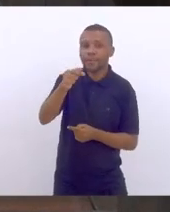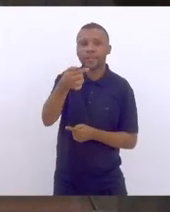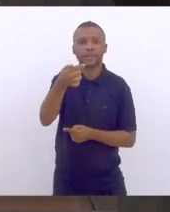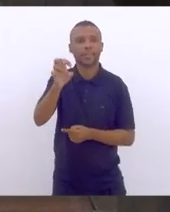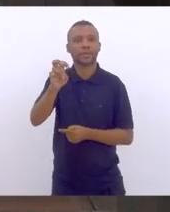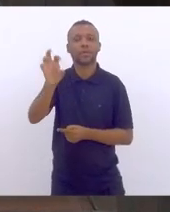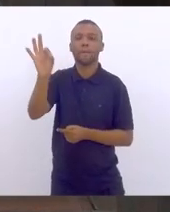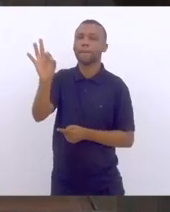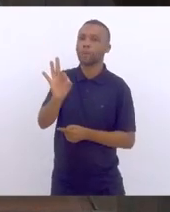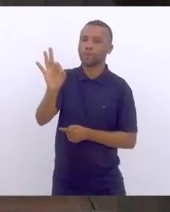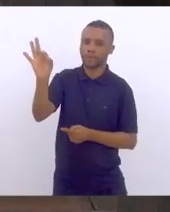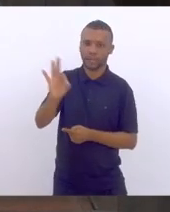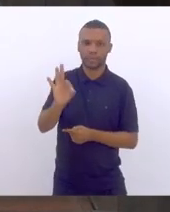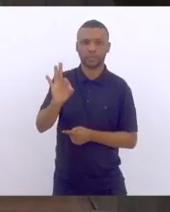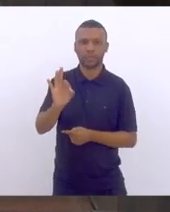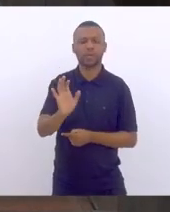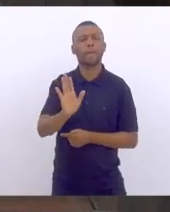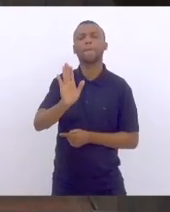Mas